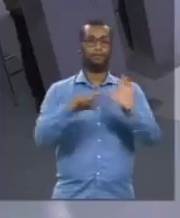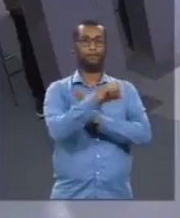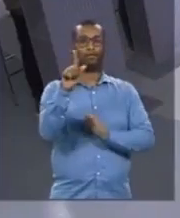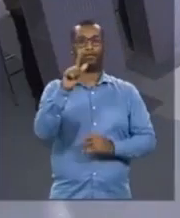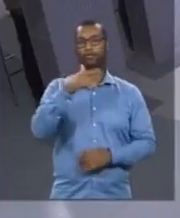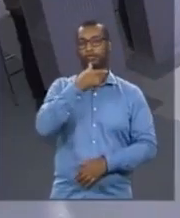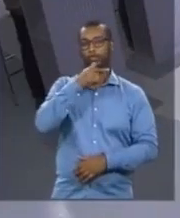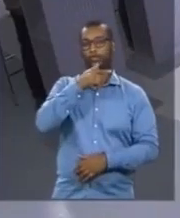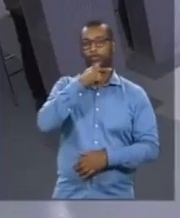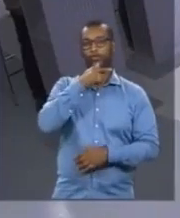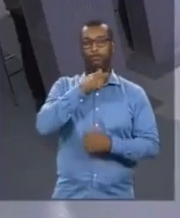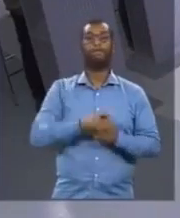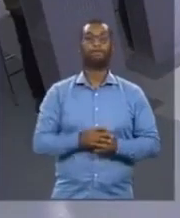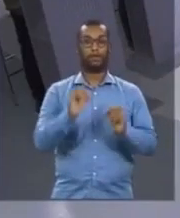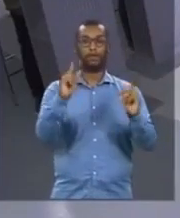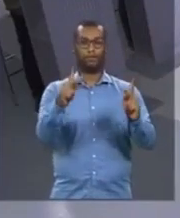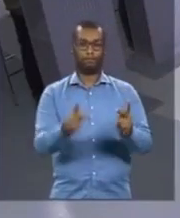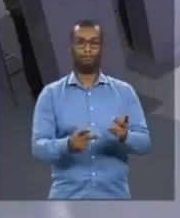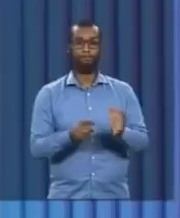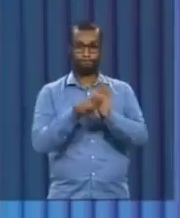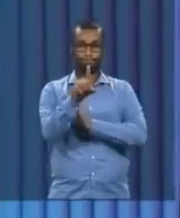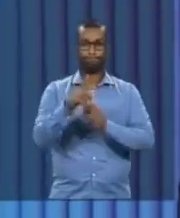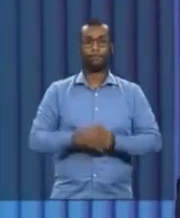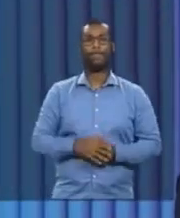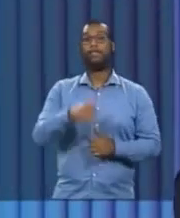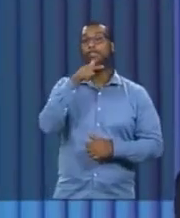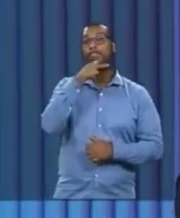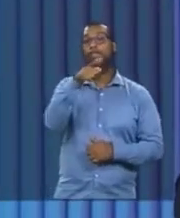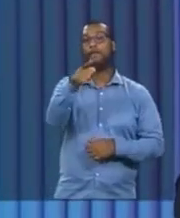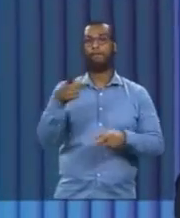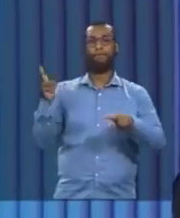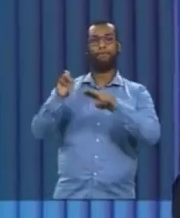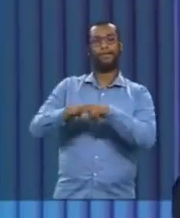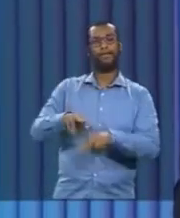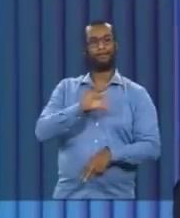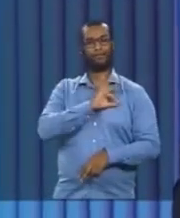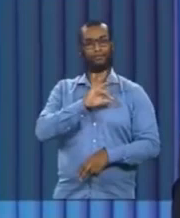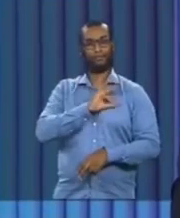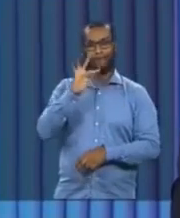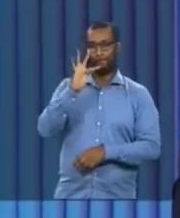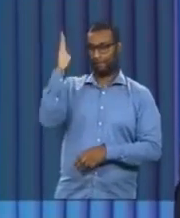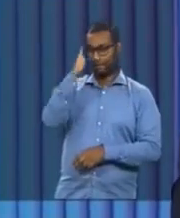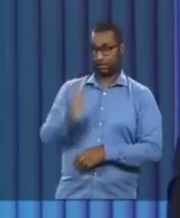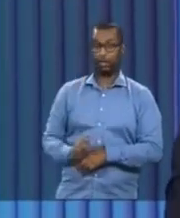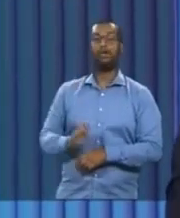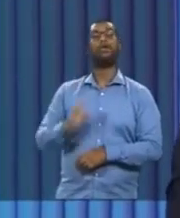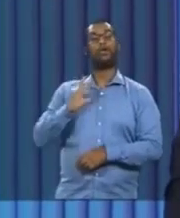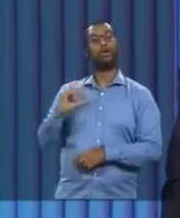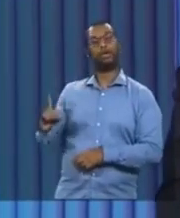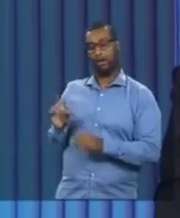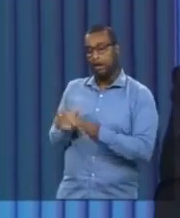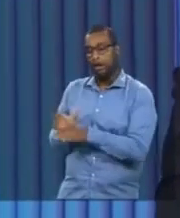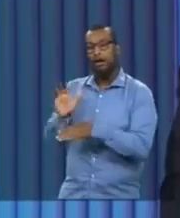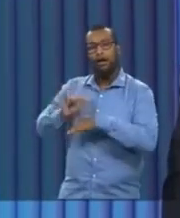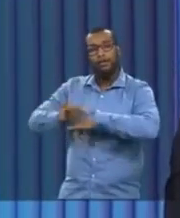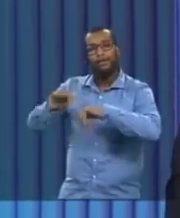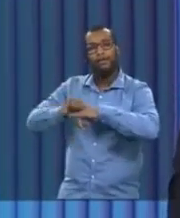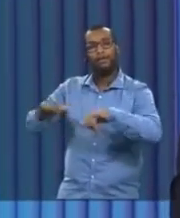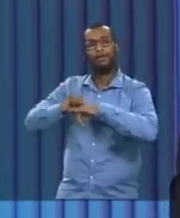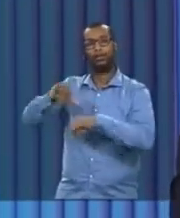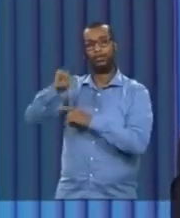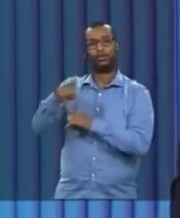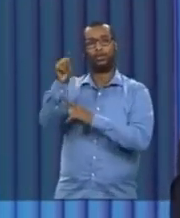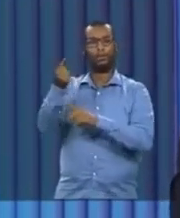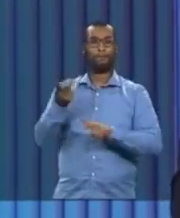Jean Loureiro, 30 segundos, por gentileza. Jean Loureiro, tu foi preso pela Polícia Federal, teu coordenador de campanha, João Rodrigues, ficou preso na